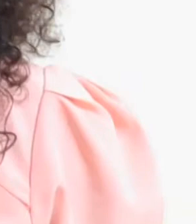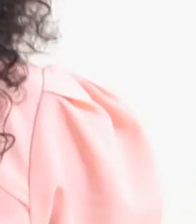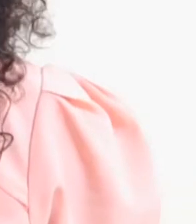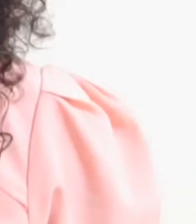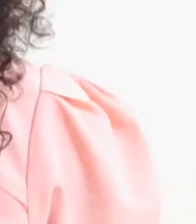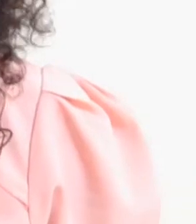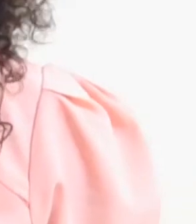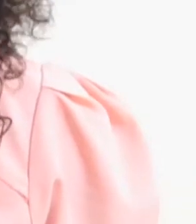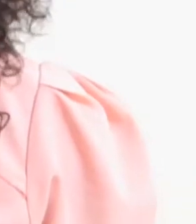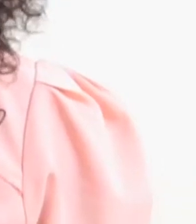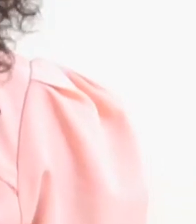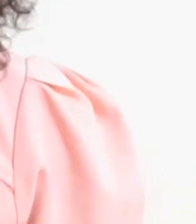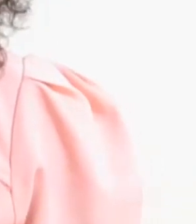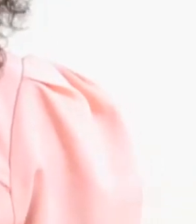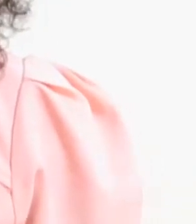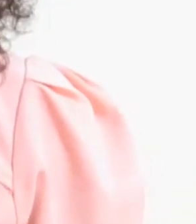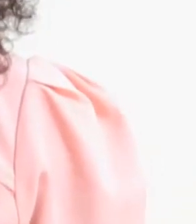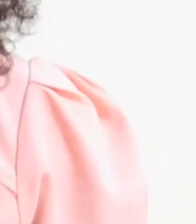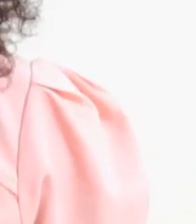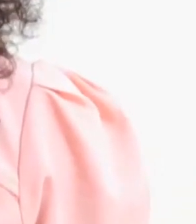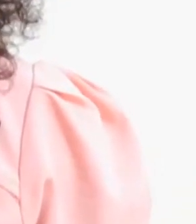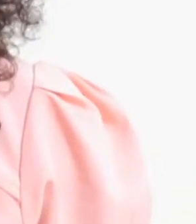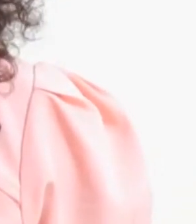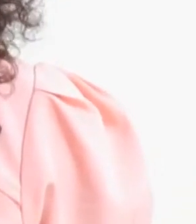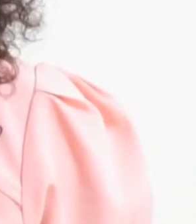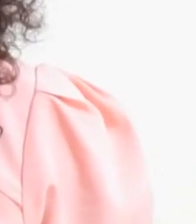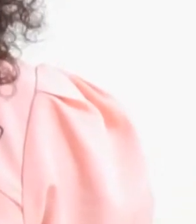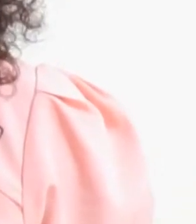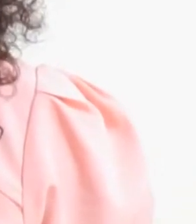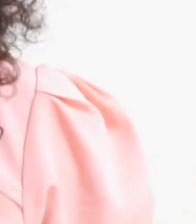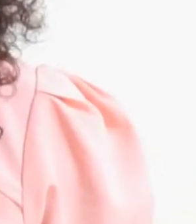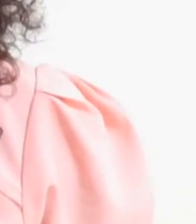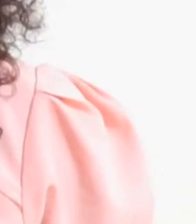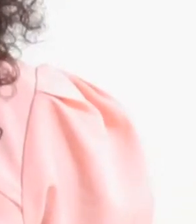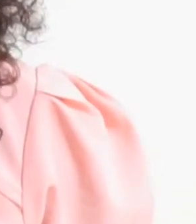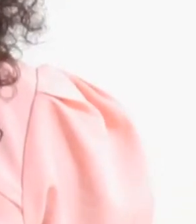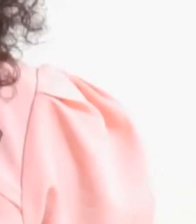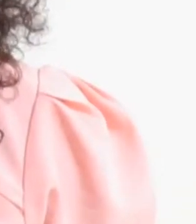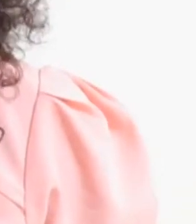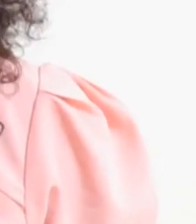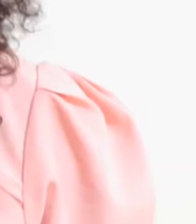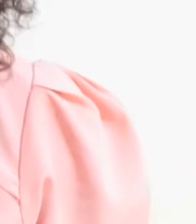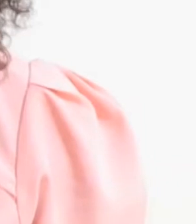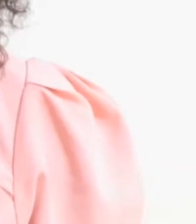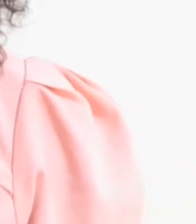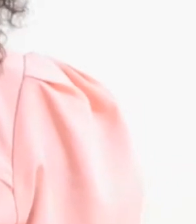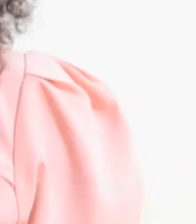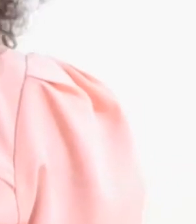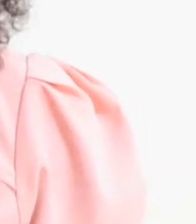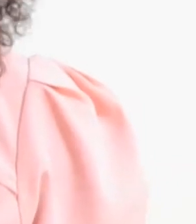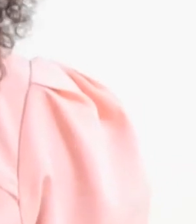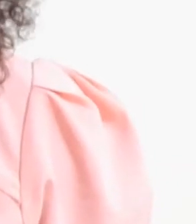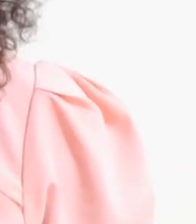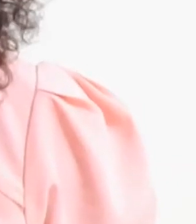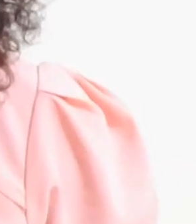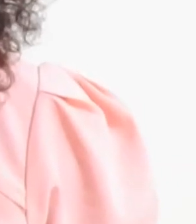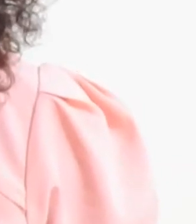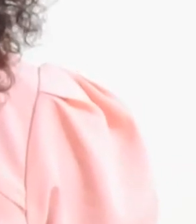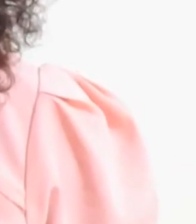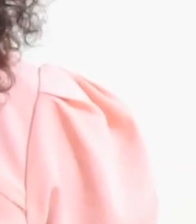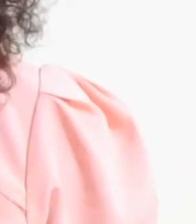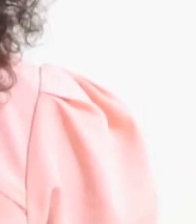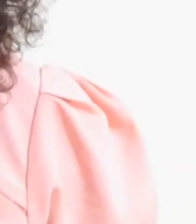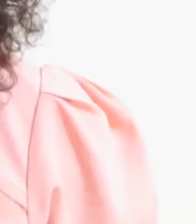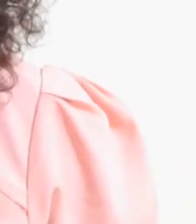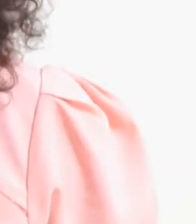Olá, o governador de São Paulo anunciou mudanças no plano São Paulo de flexibilização que define regras